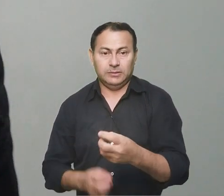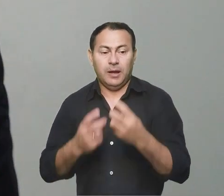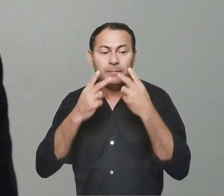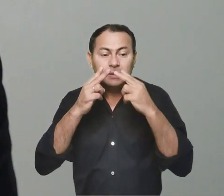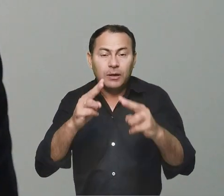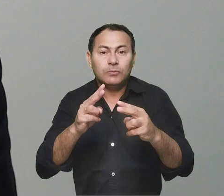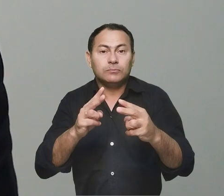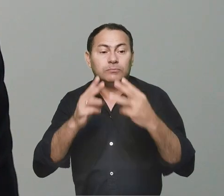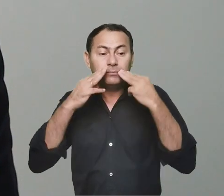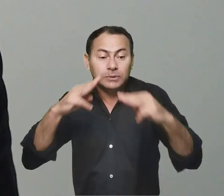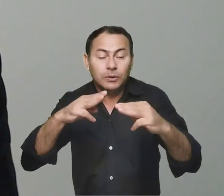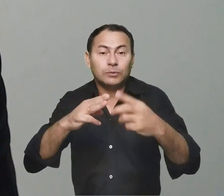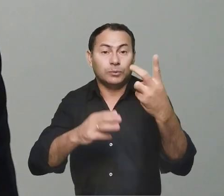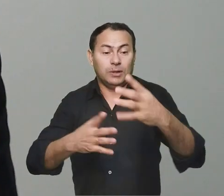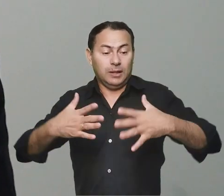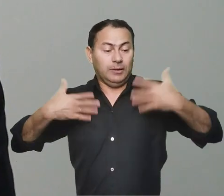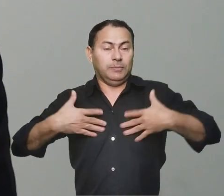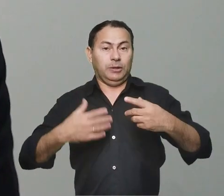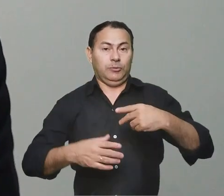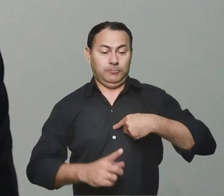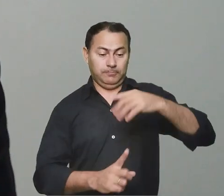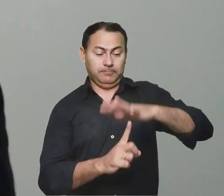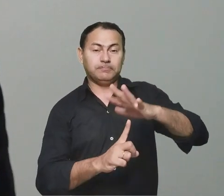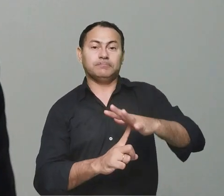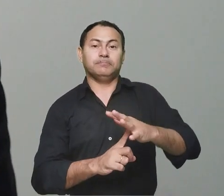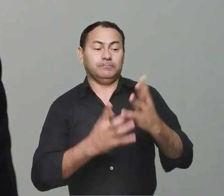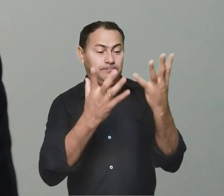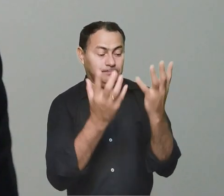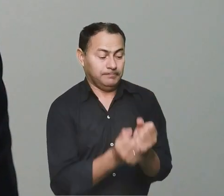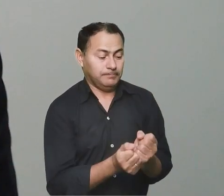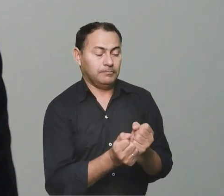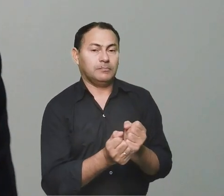alegrias. Eu, como paranaense de adoção,